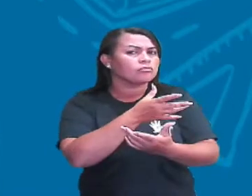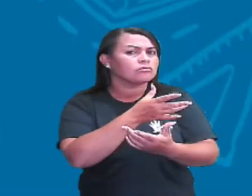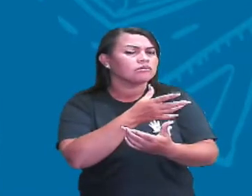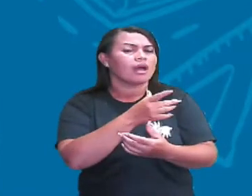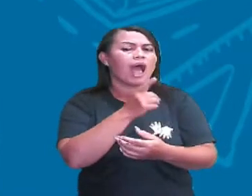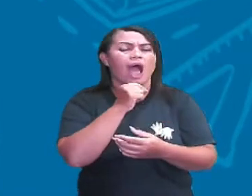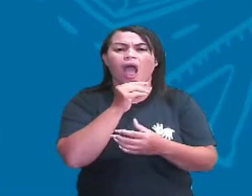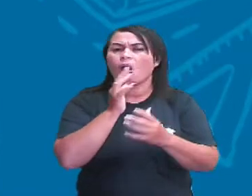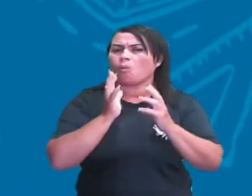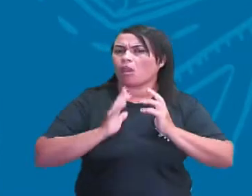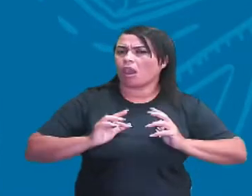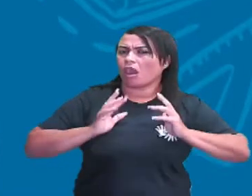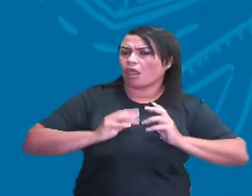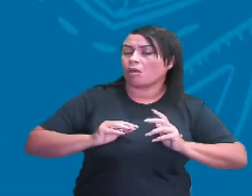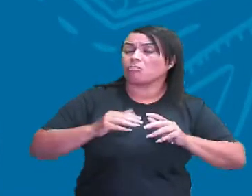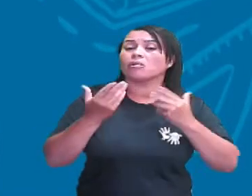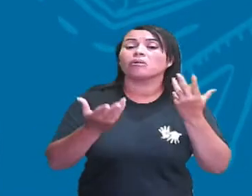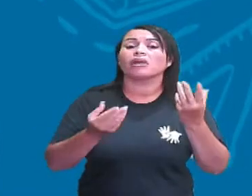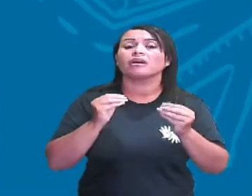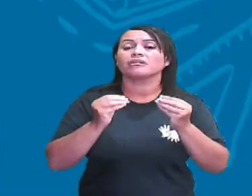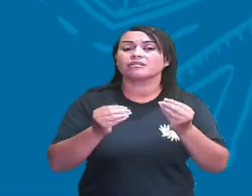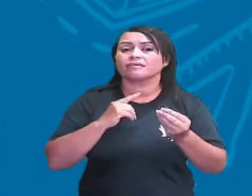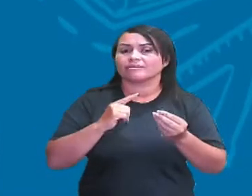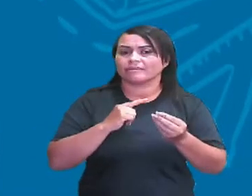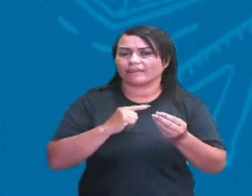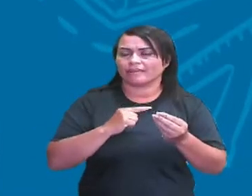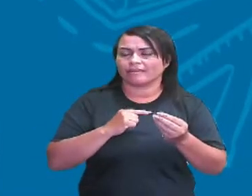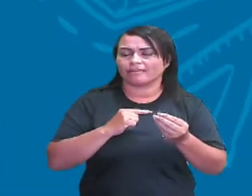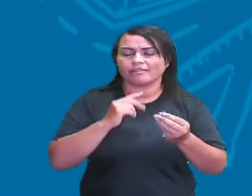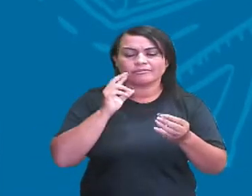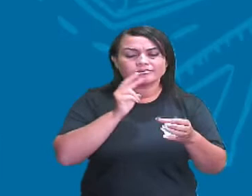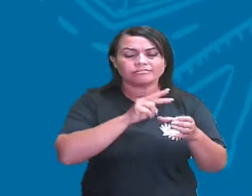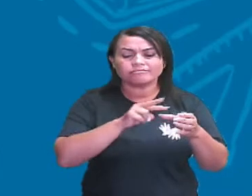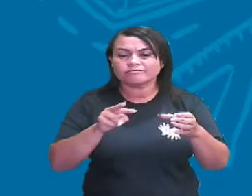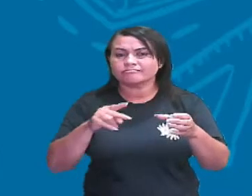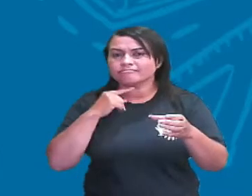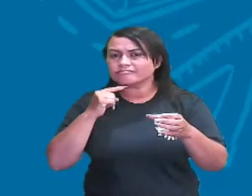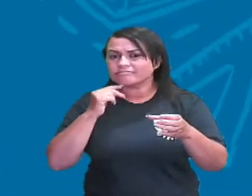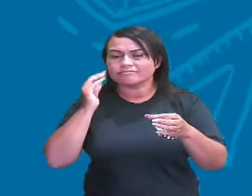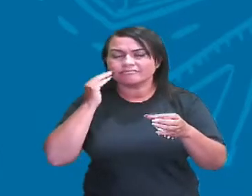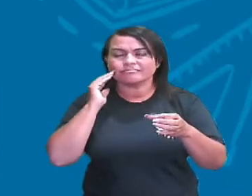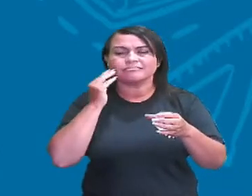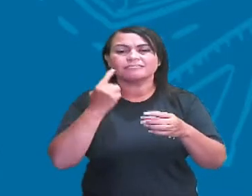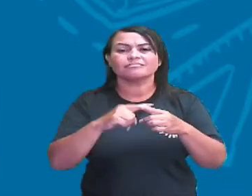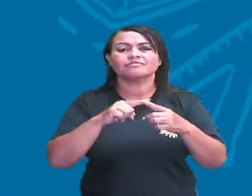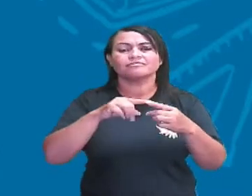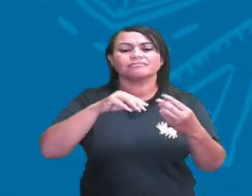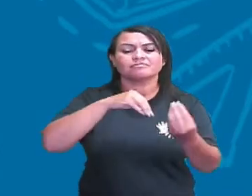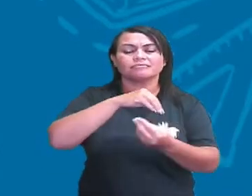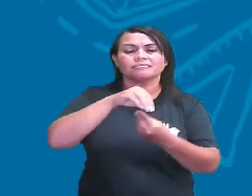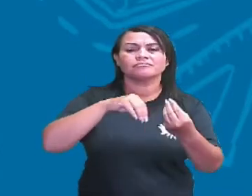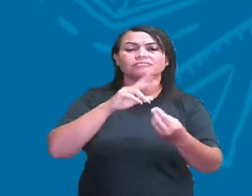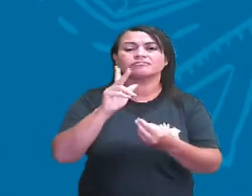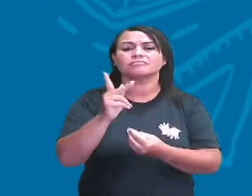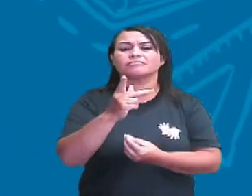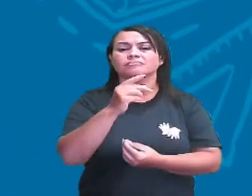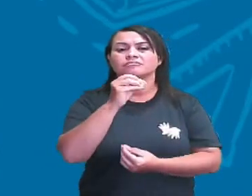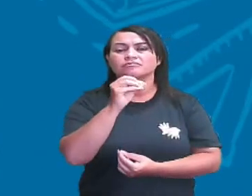diversos tipos de água que existem, ou que substância transparente possa conter esses copos. Porque são misturas homogêneas.